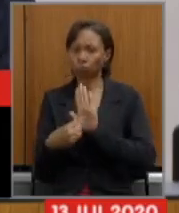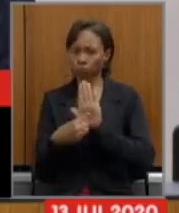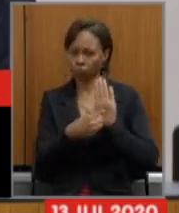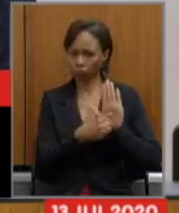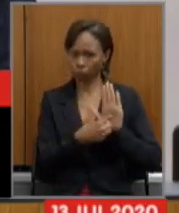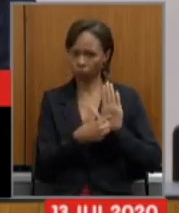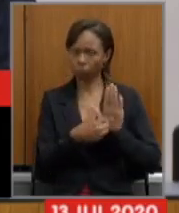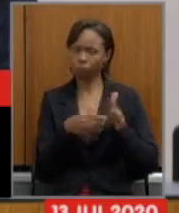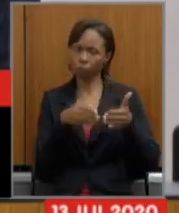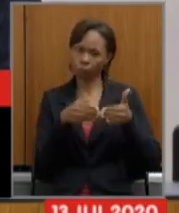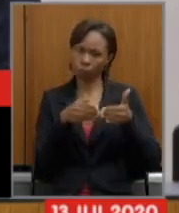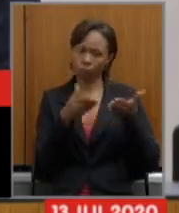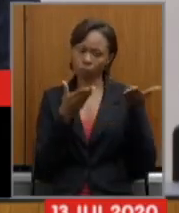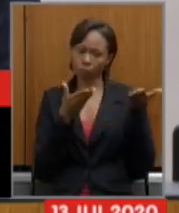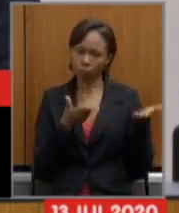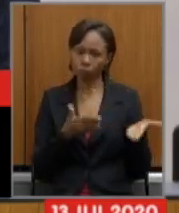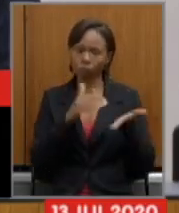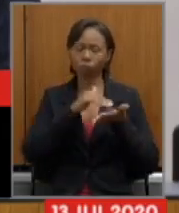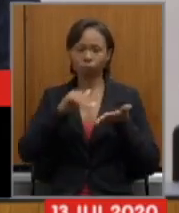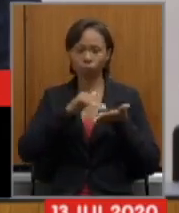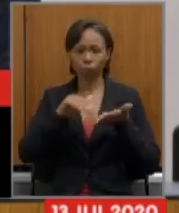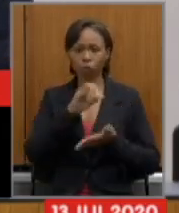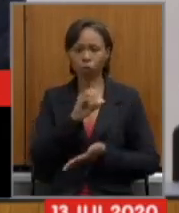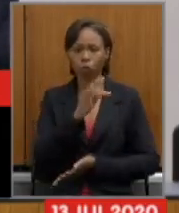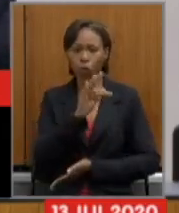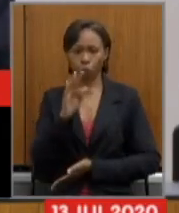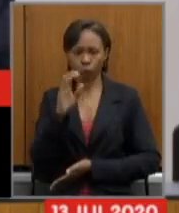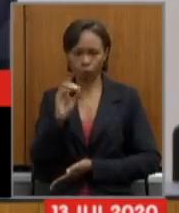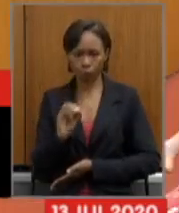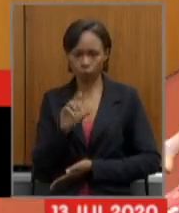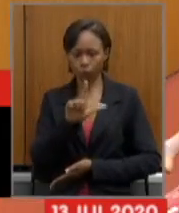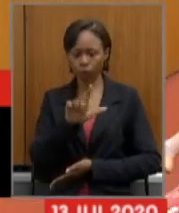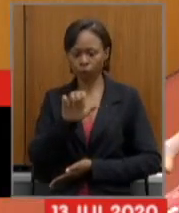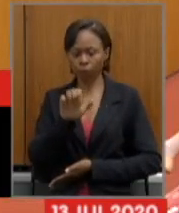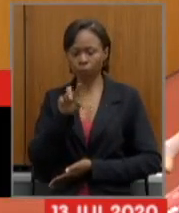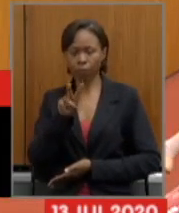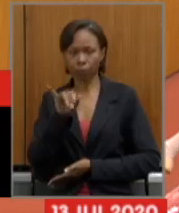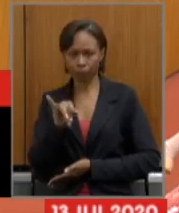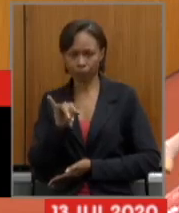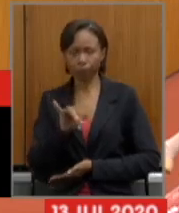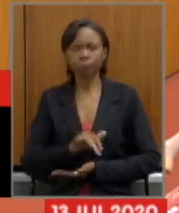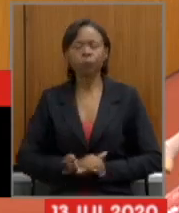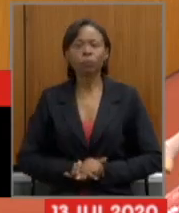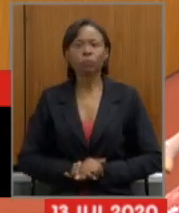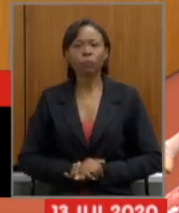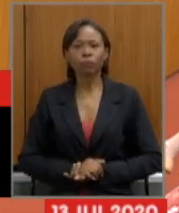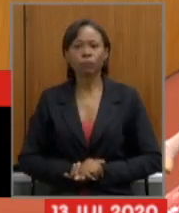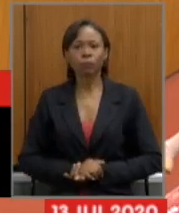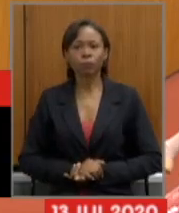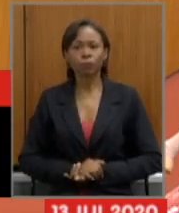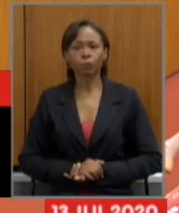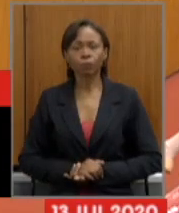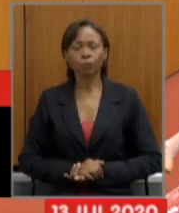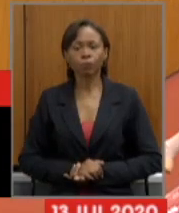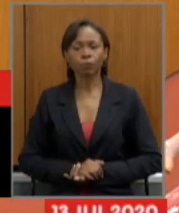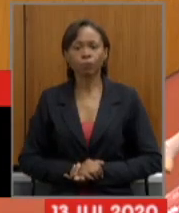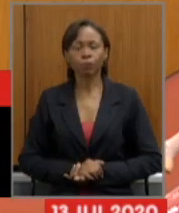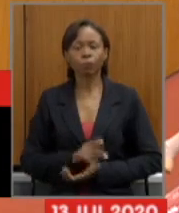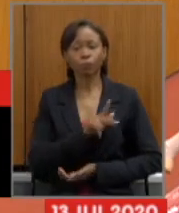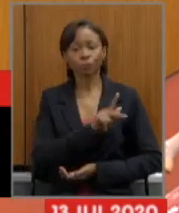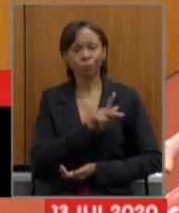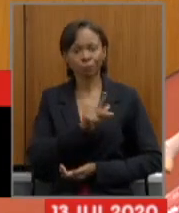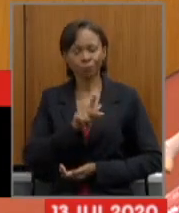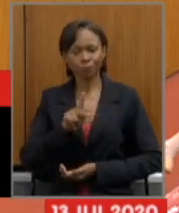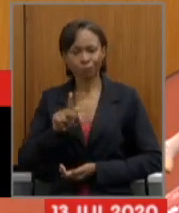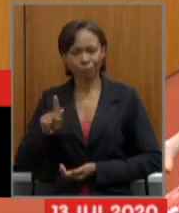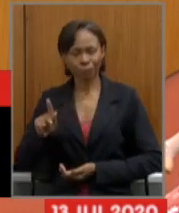favor, com a palavra, o secretário Otto Levi. Boa tarde, deputado Agostinho Patrus,